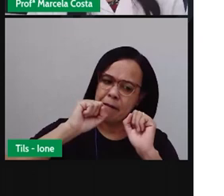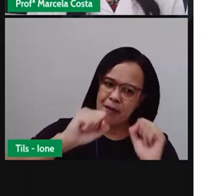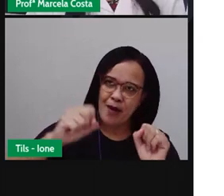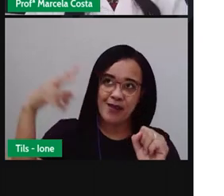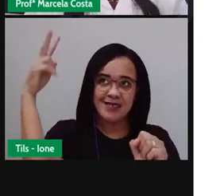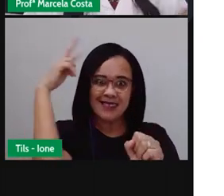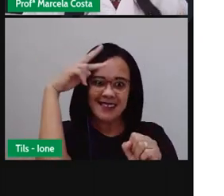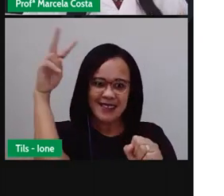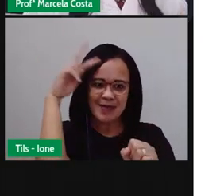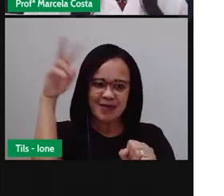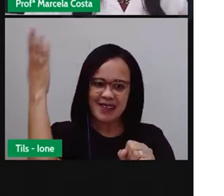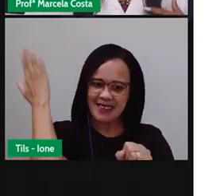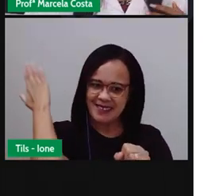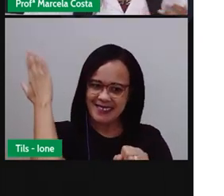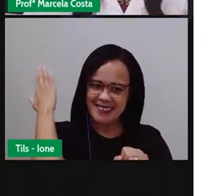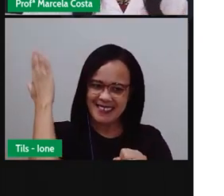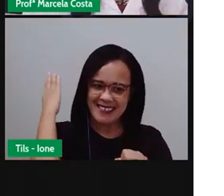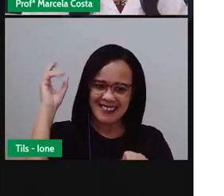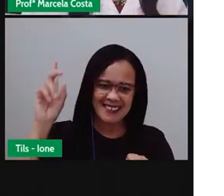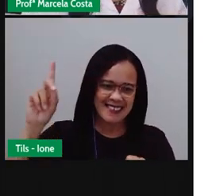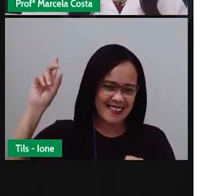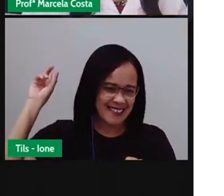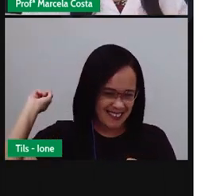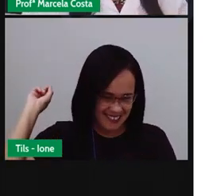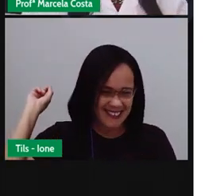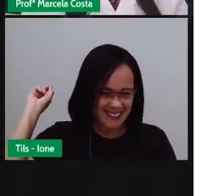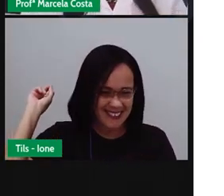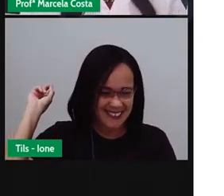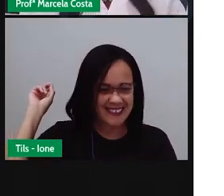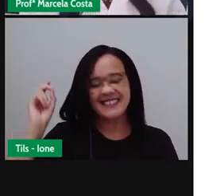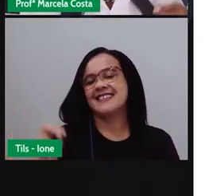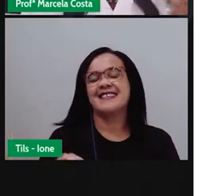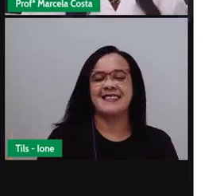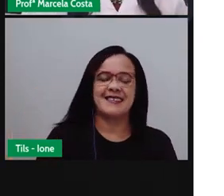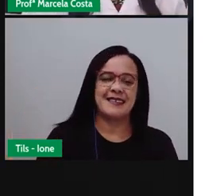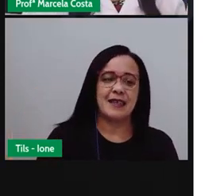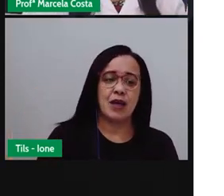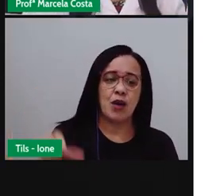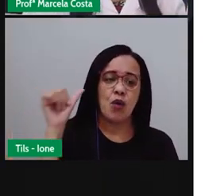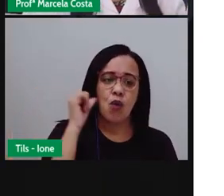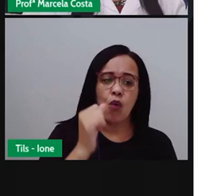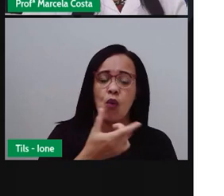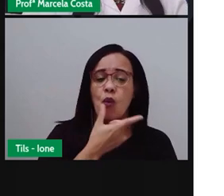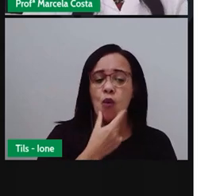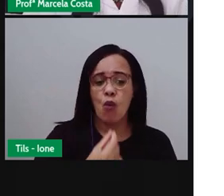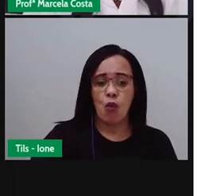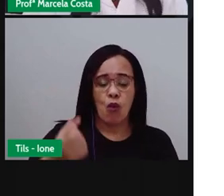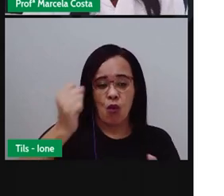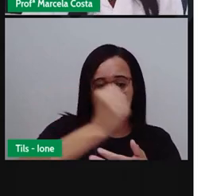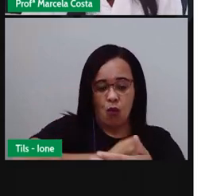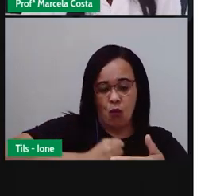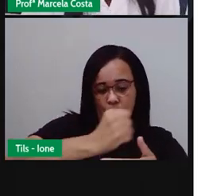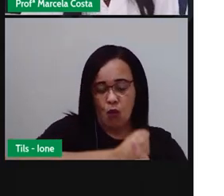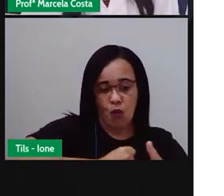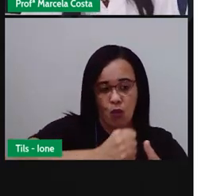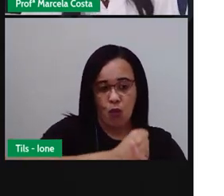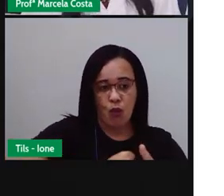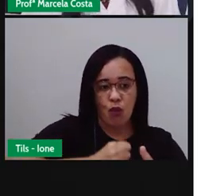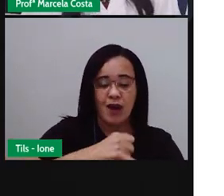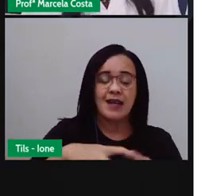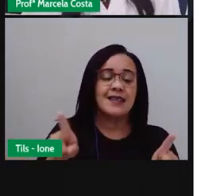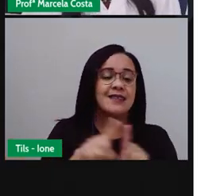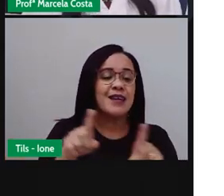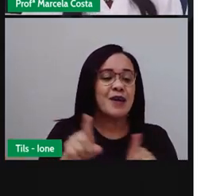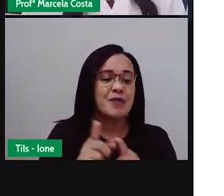Do tempo da dona Cecília, do Najé fazendo pamonha, do disputado licor de